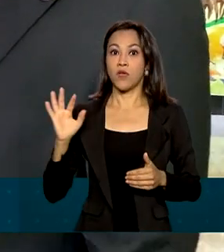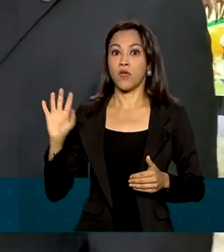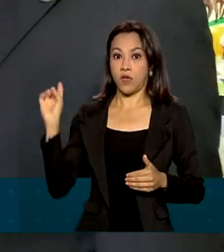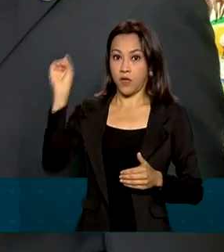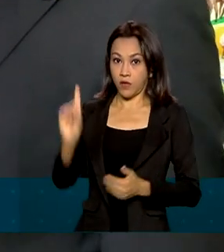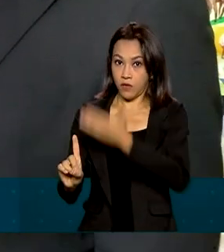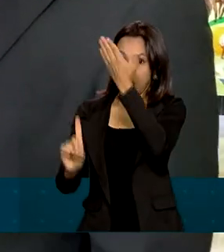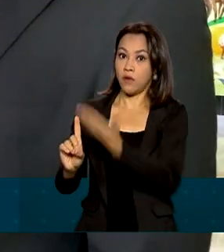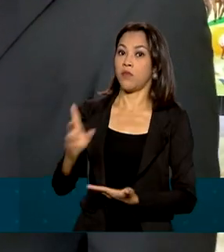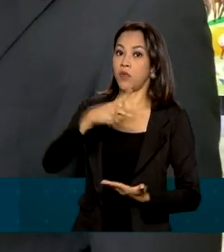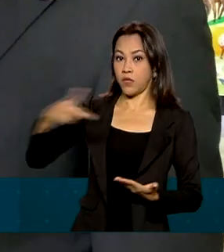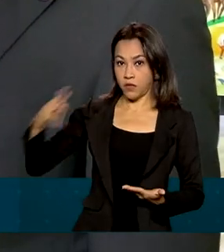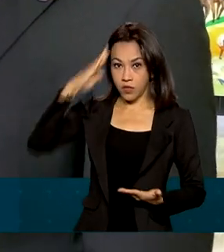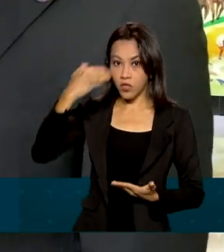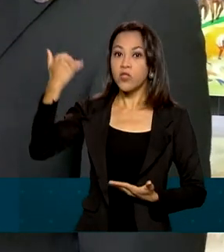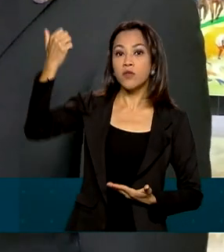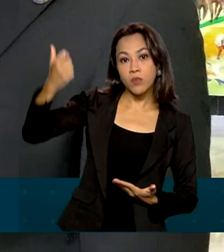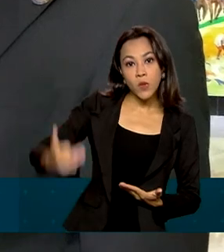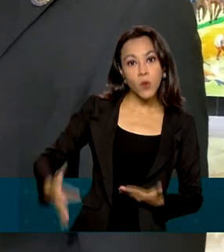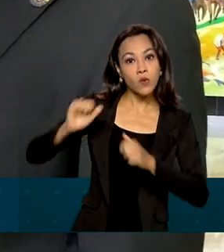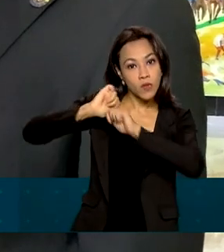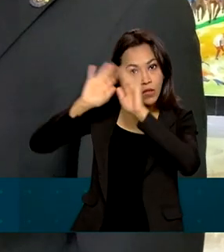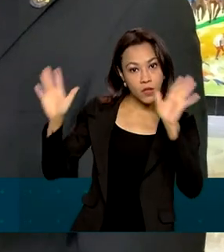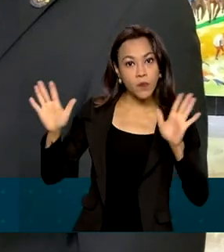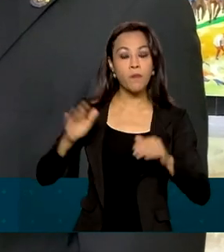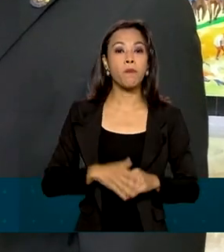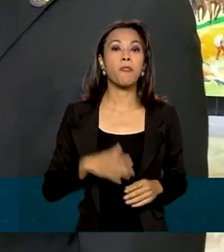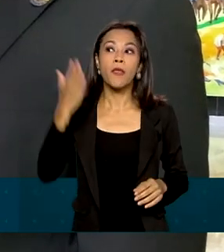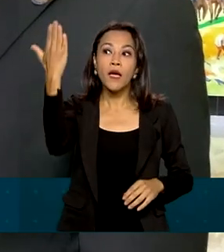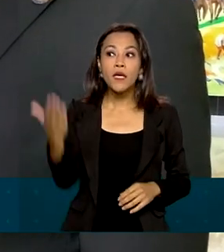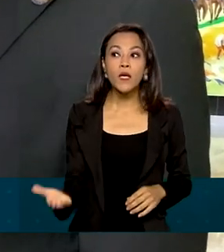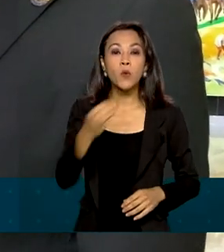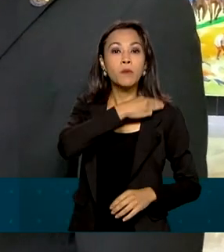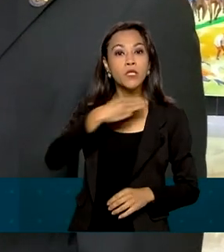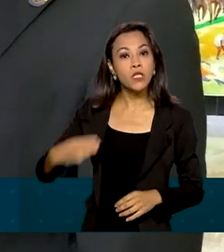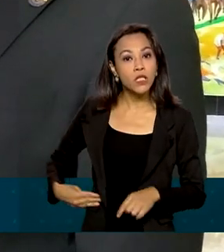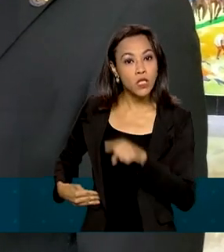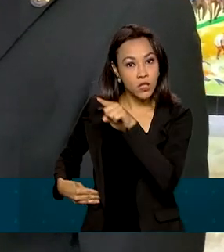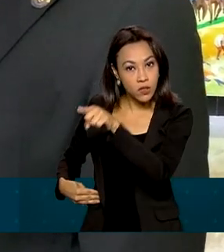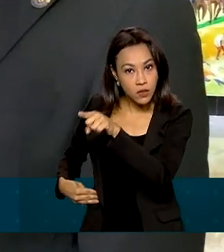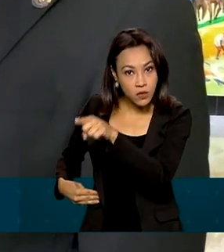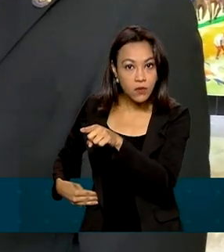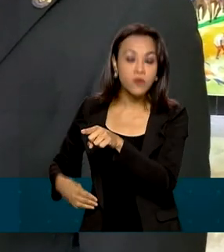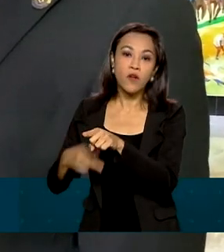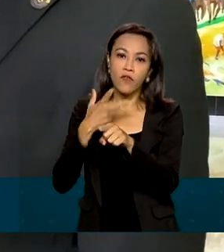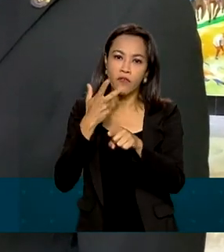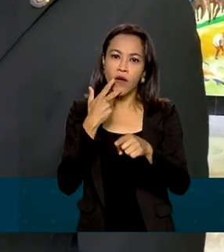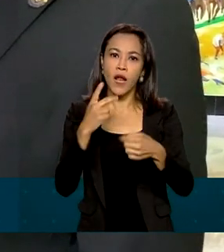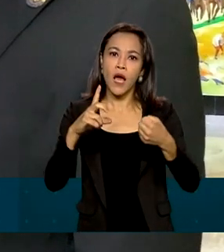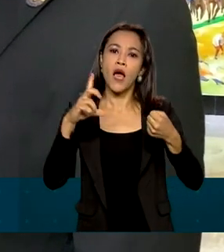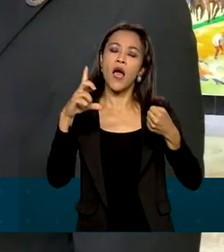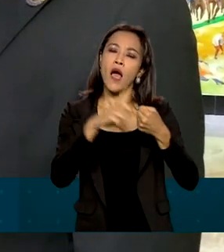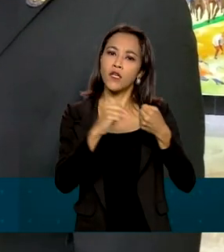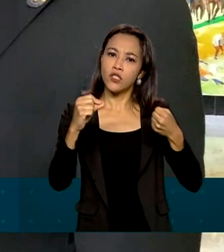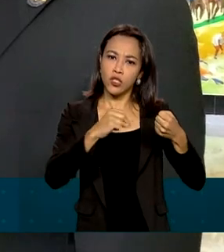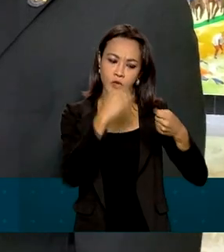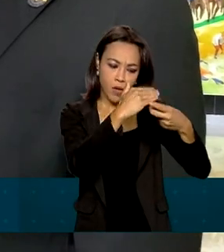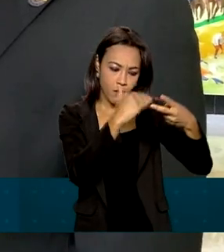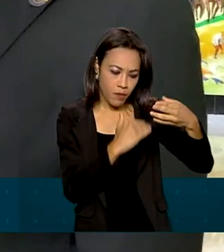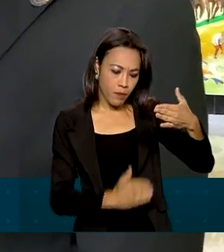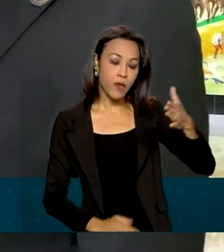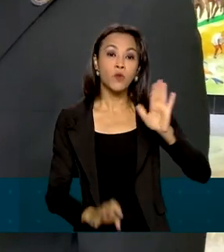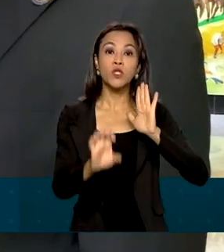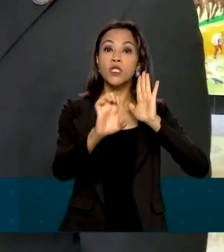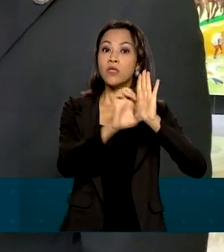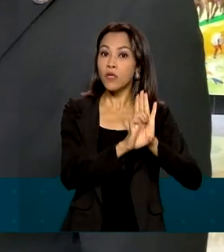esclarecimento muito importante, é que o ministro Lewandowski, de maneira muito clara, cita alguns artigos do Estatuto da Criança e Adolescente